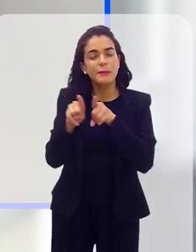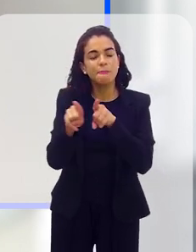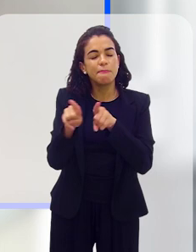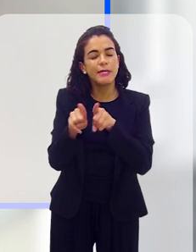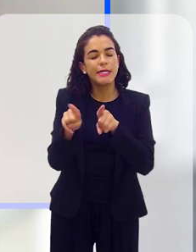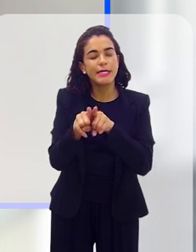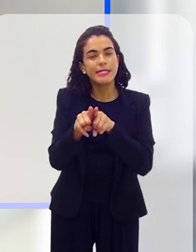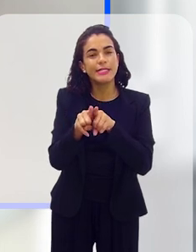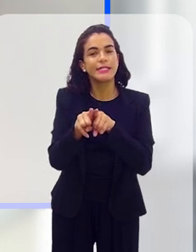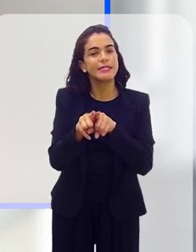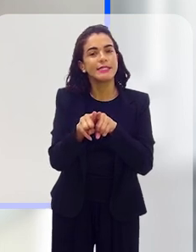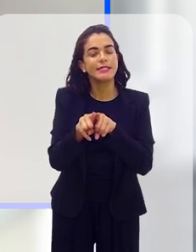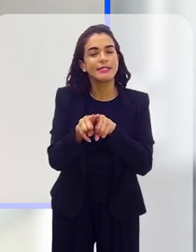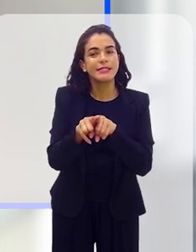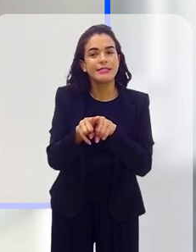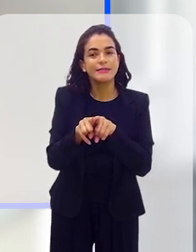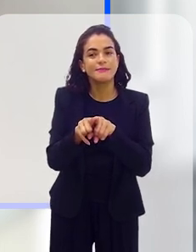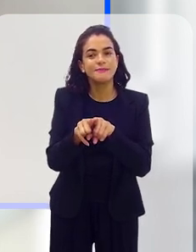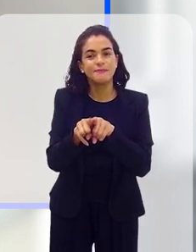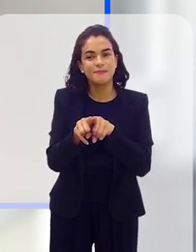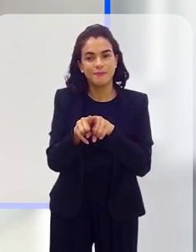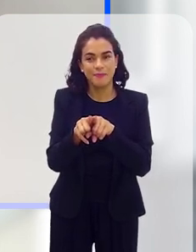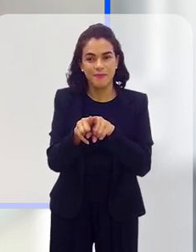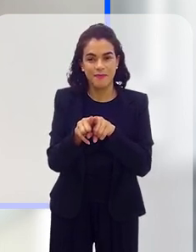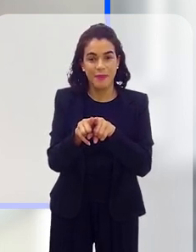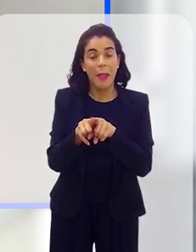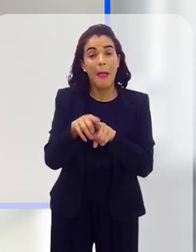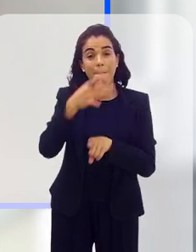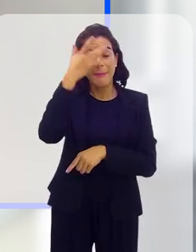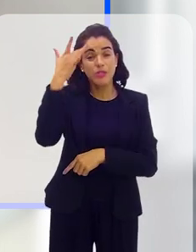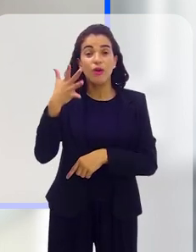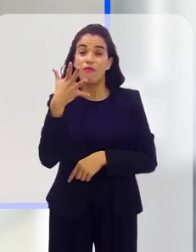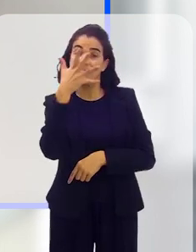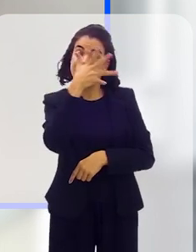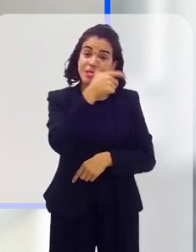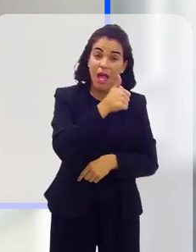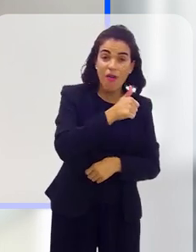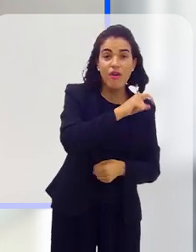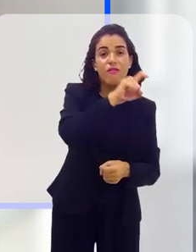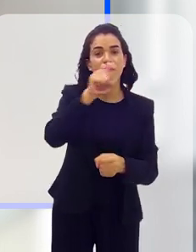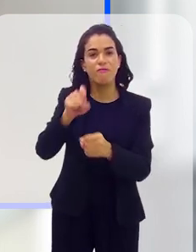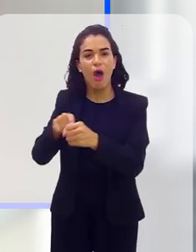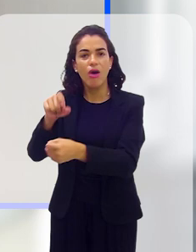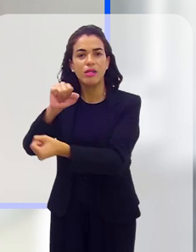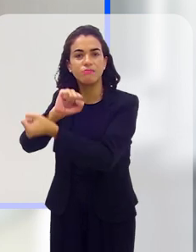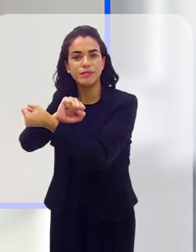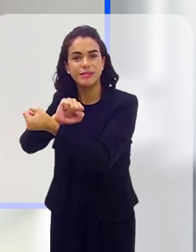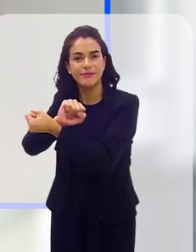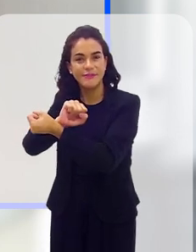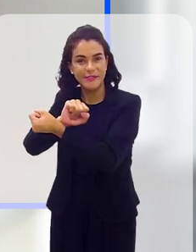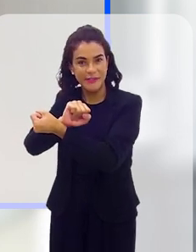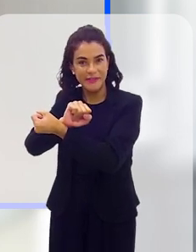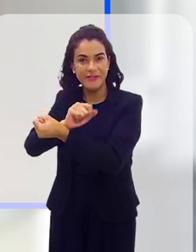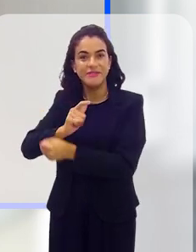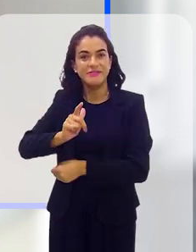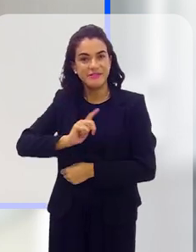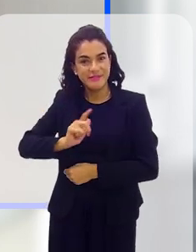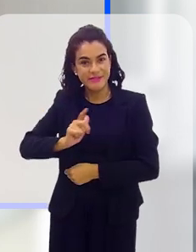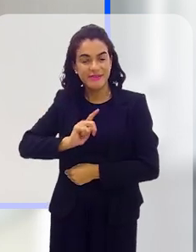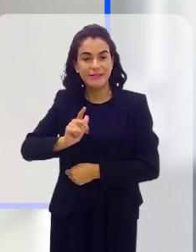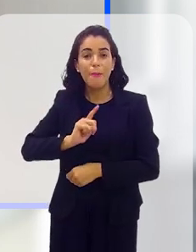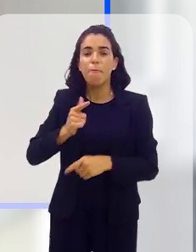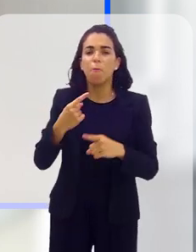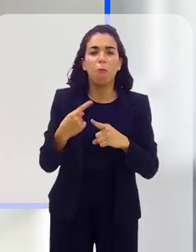resgatado reincidente, ele é resgatado e ele volta, né,